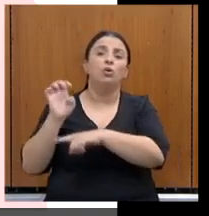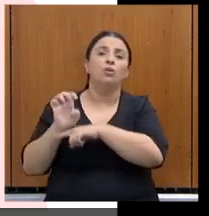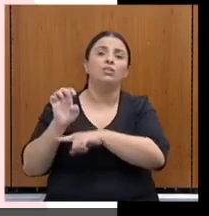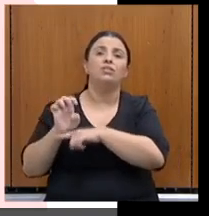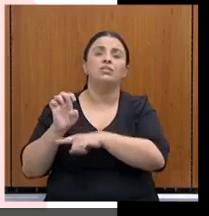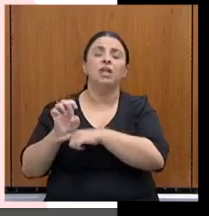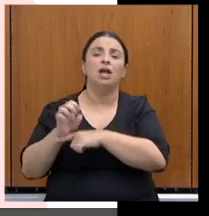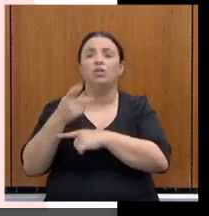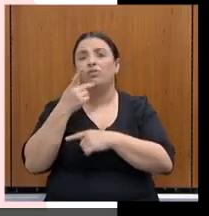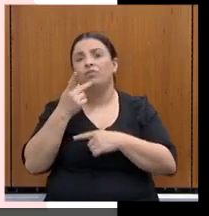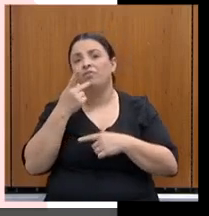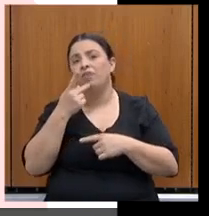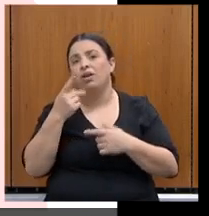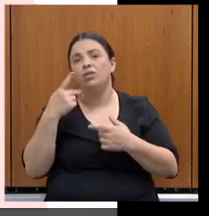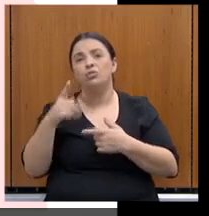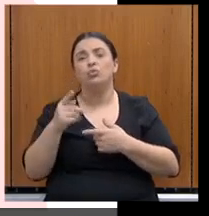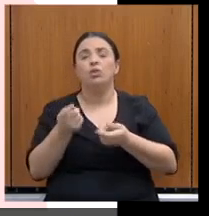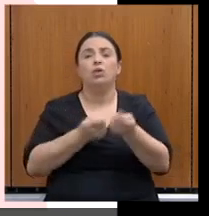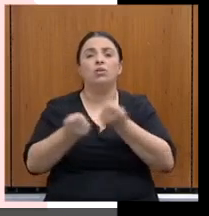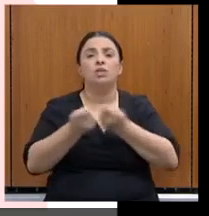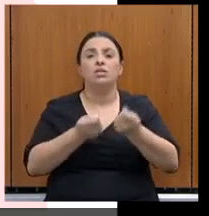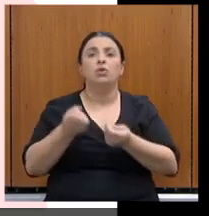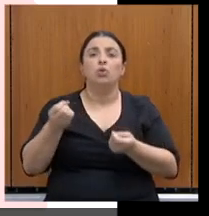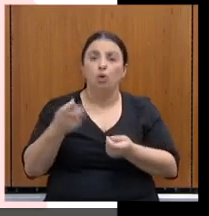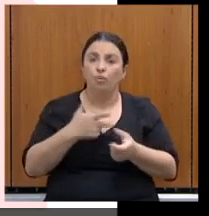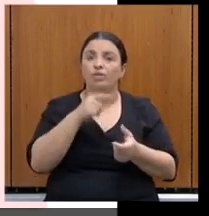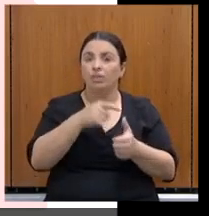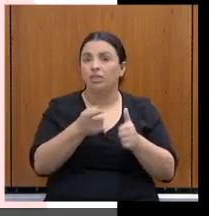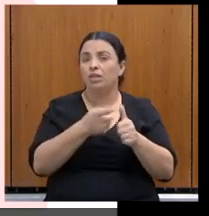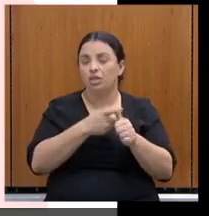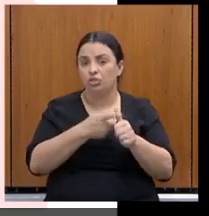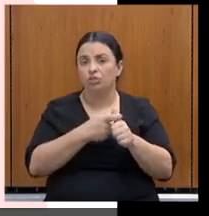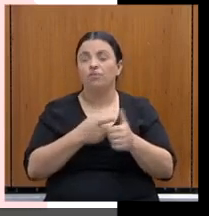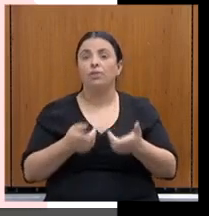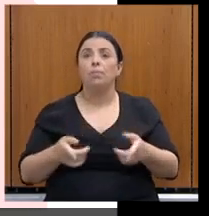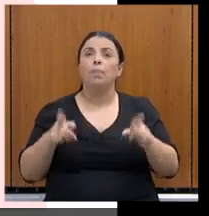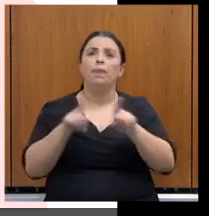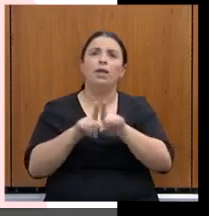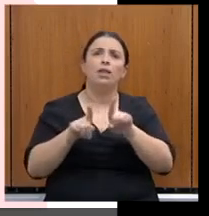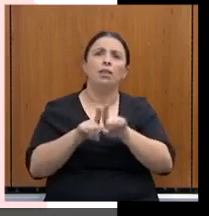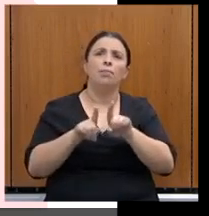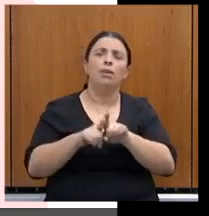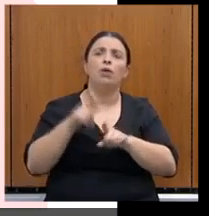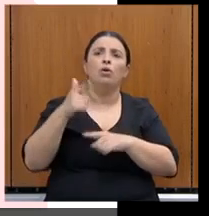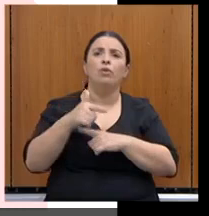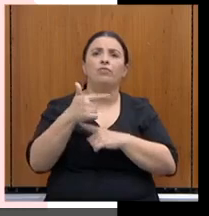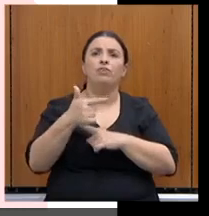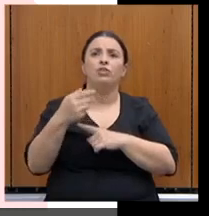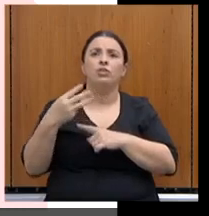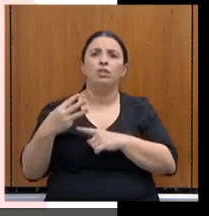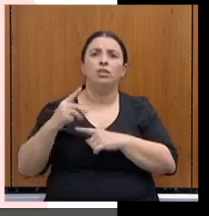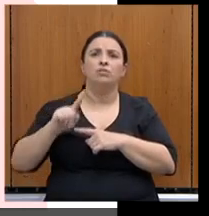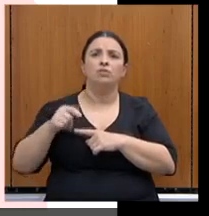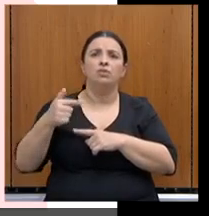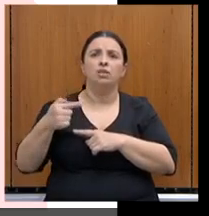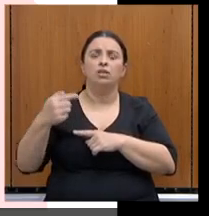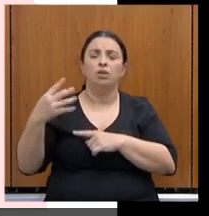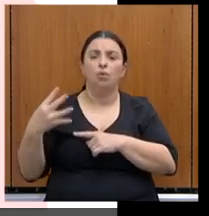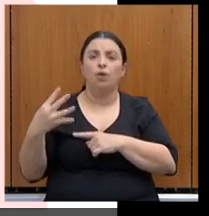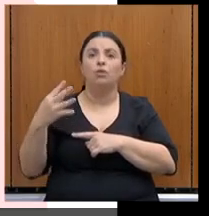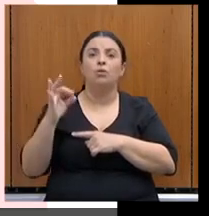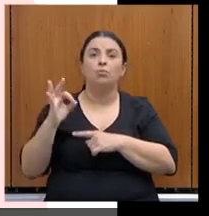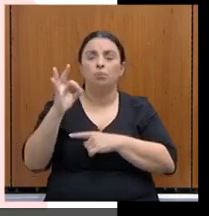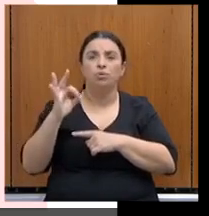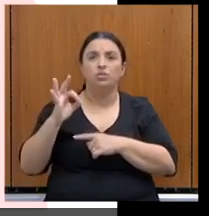renegociação de dívida. E ainda indexado, 23,74%, indexado ao câmbio,